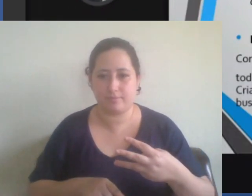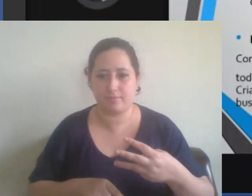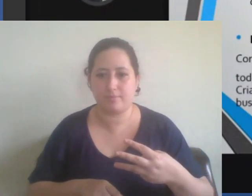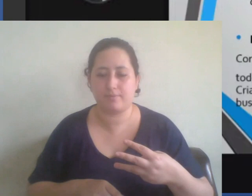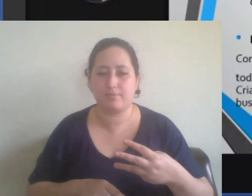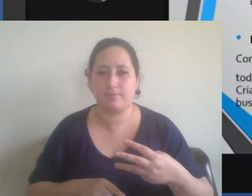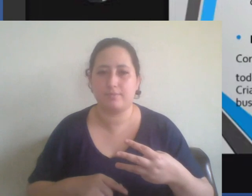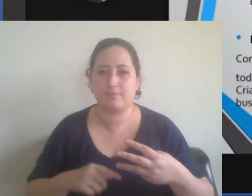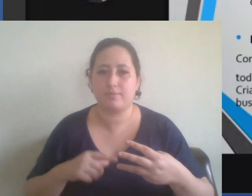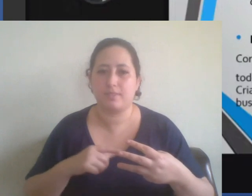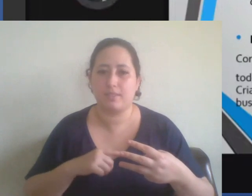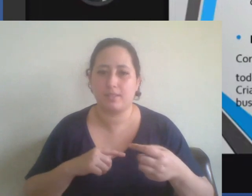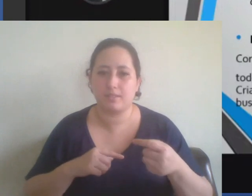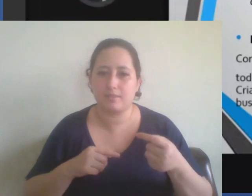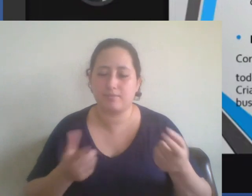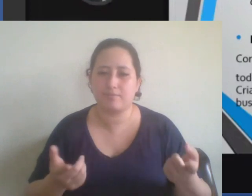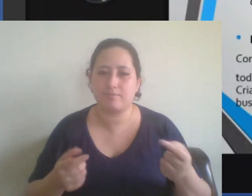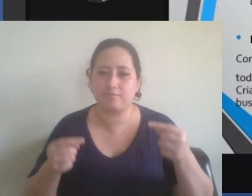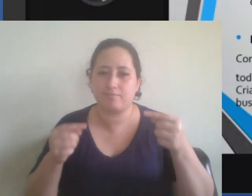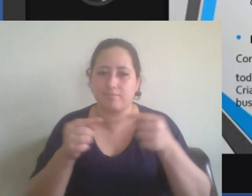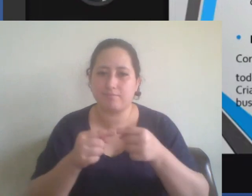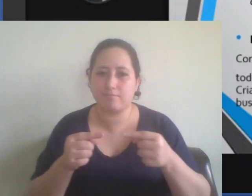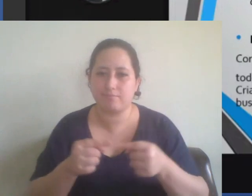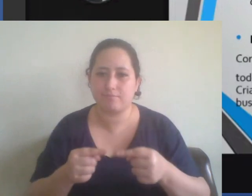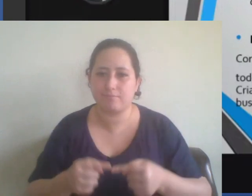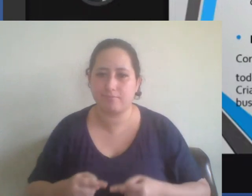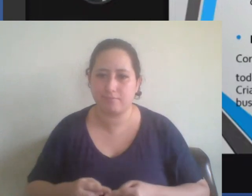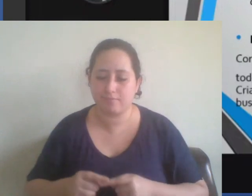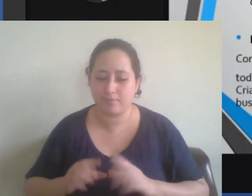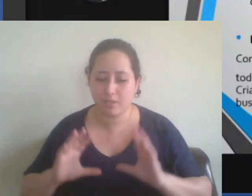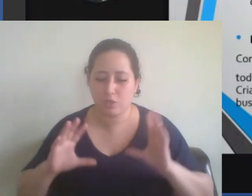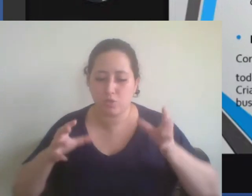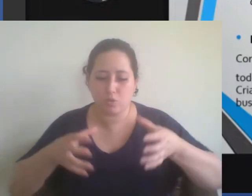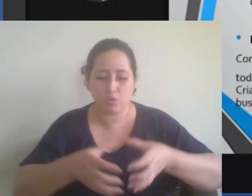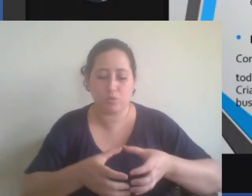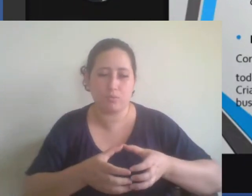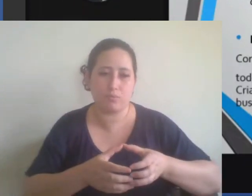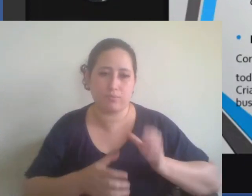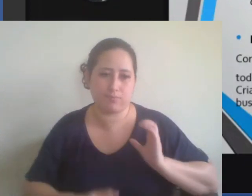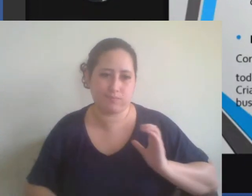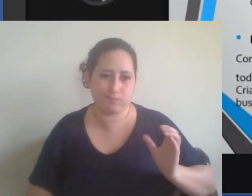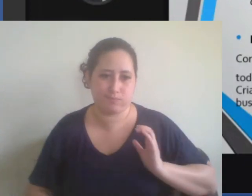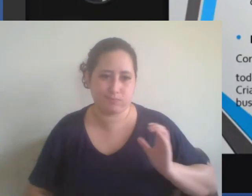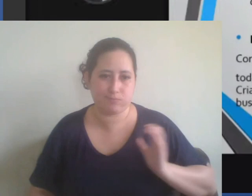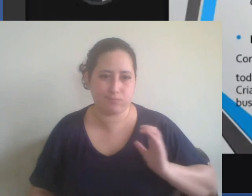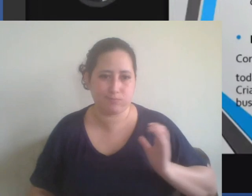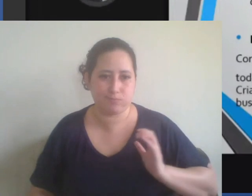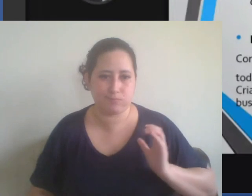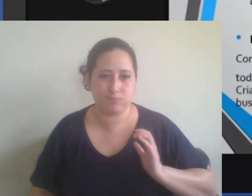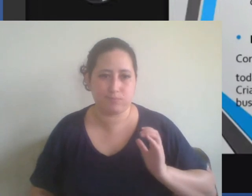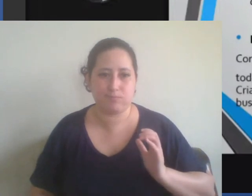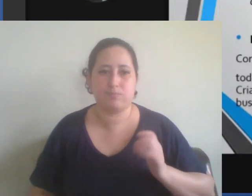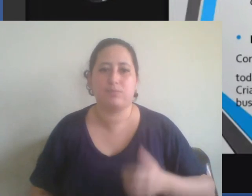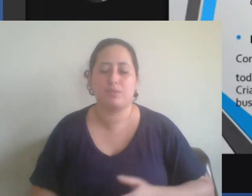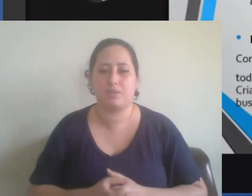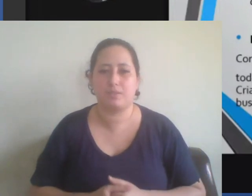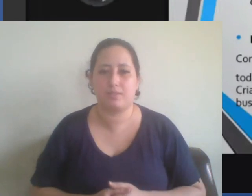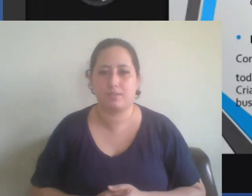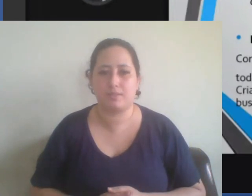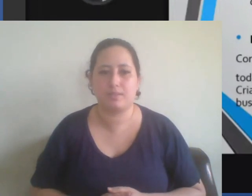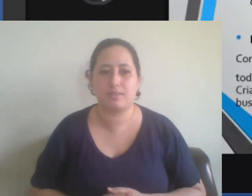contactadas aos interesses da classe burguesa. Mas, o embate